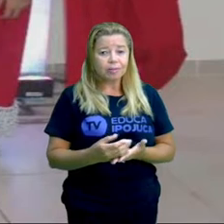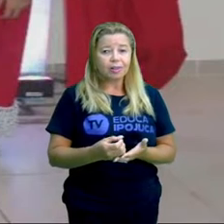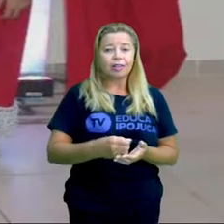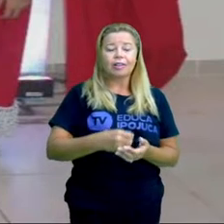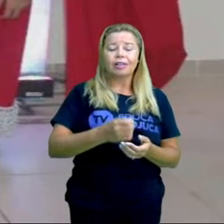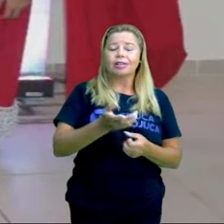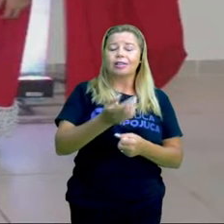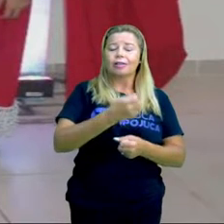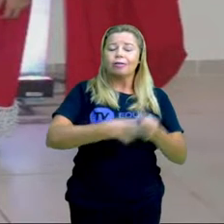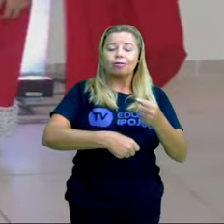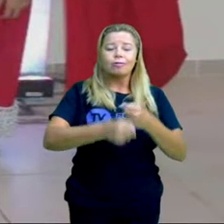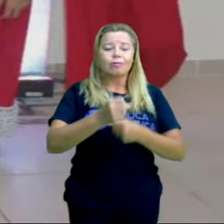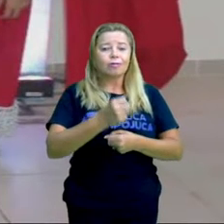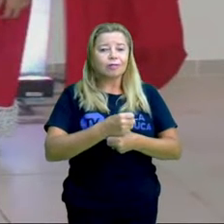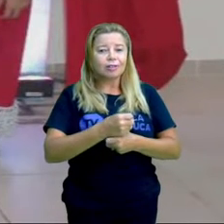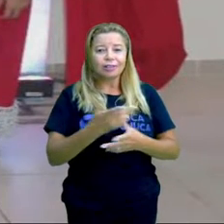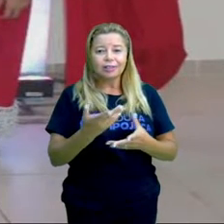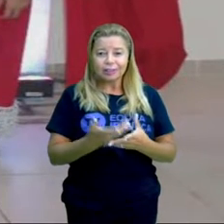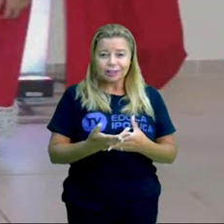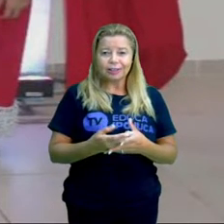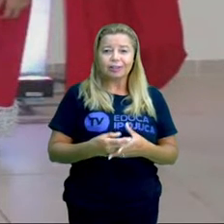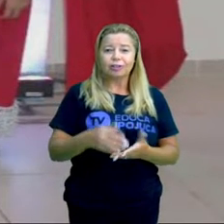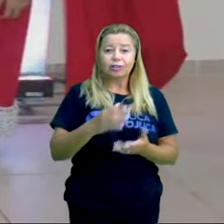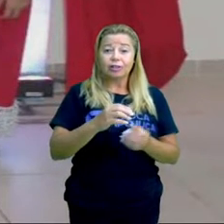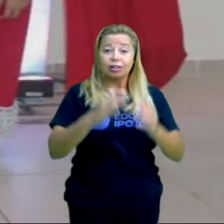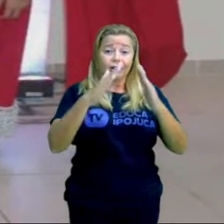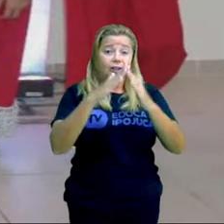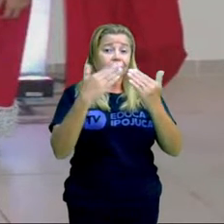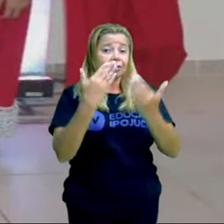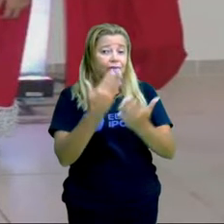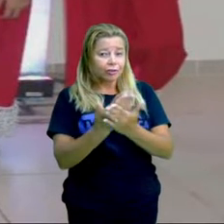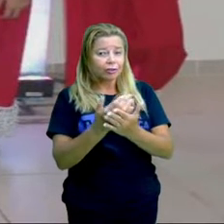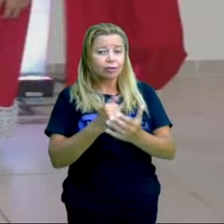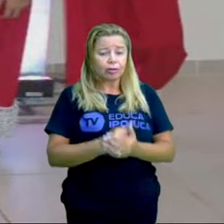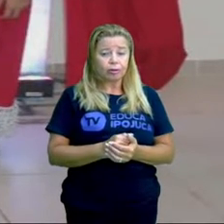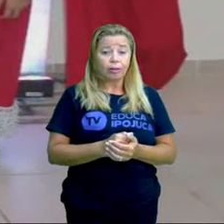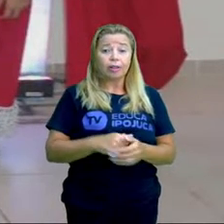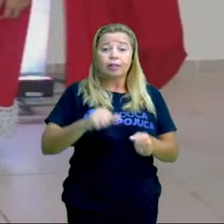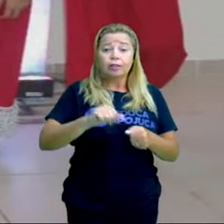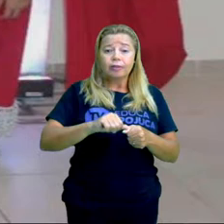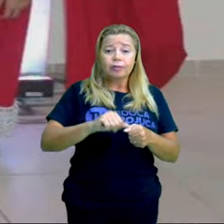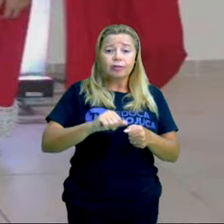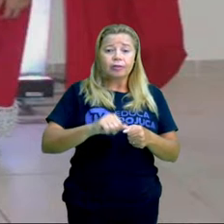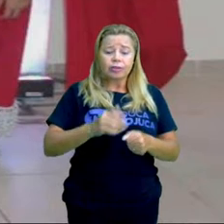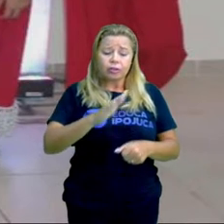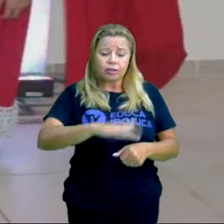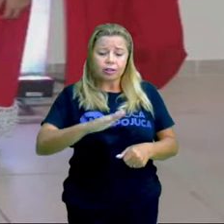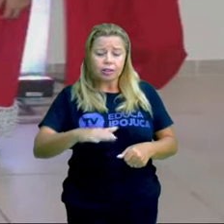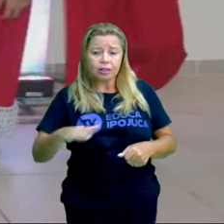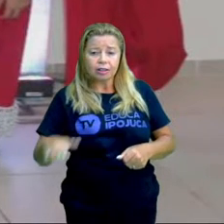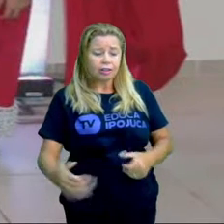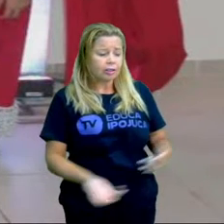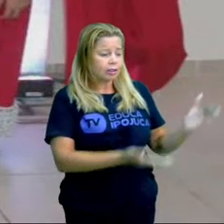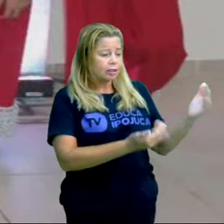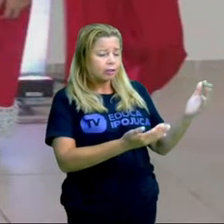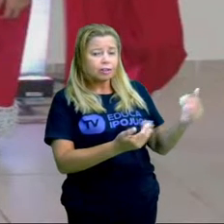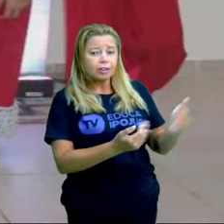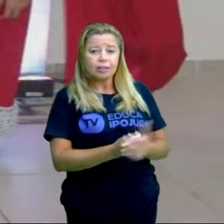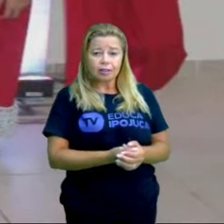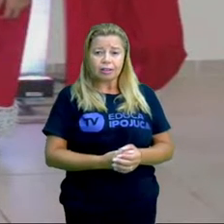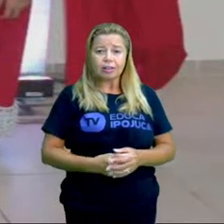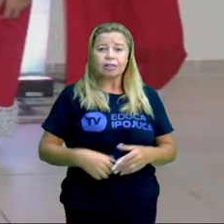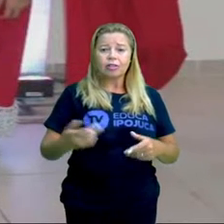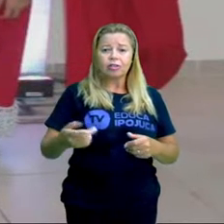proporciona a crianças e adolescentes o contato com o teatro, o contato com as artes, que é tão importante para a